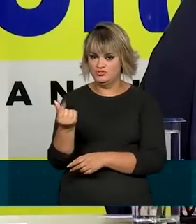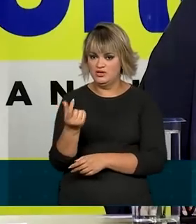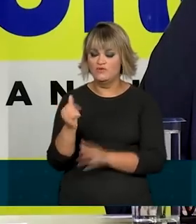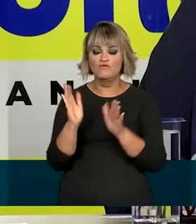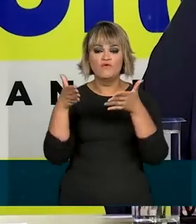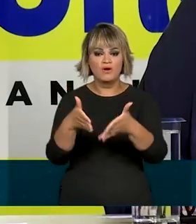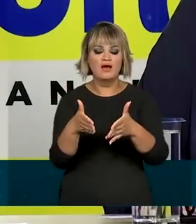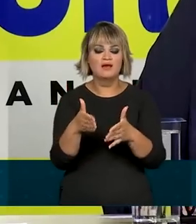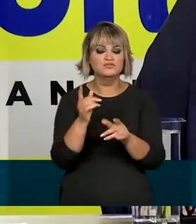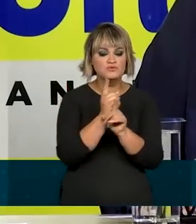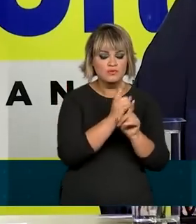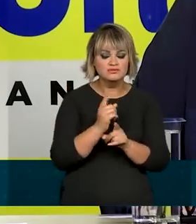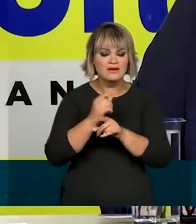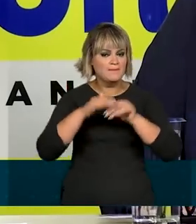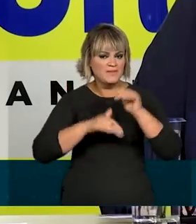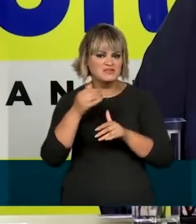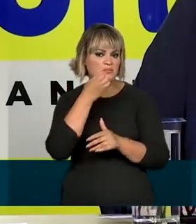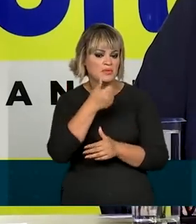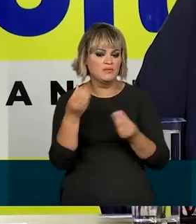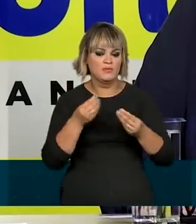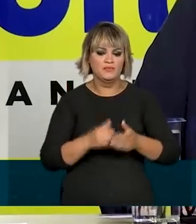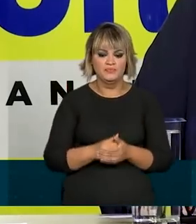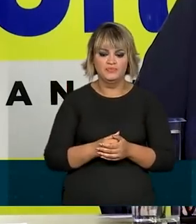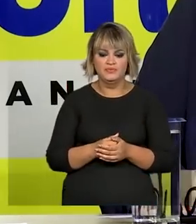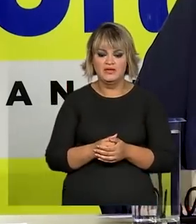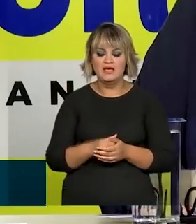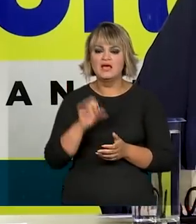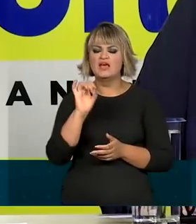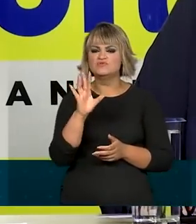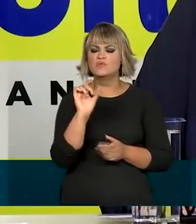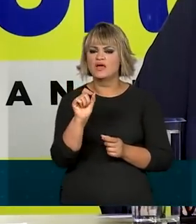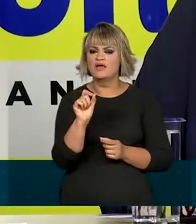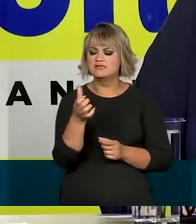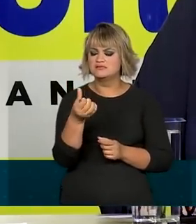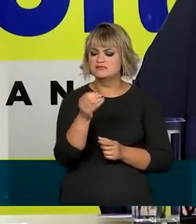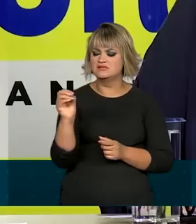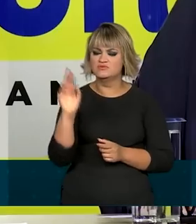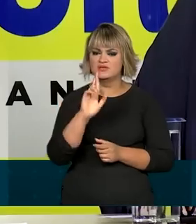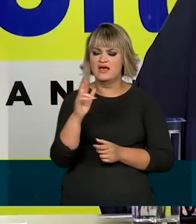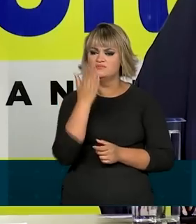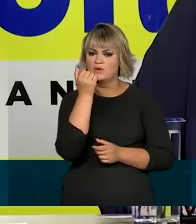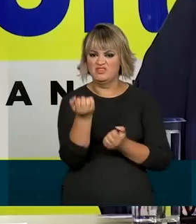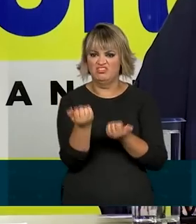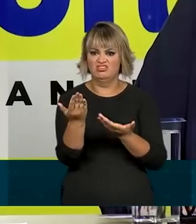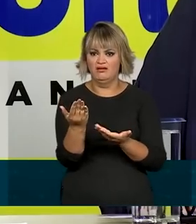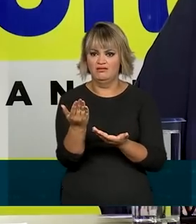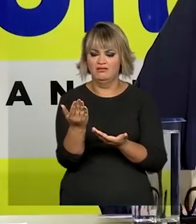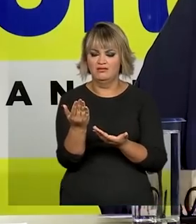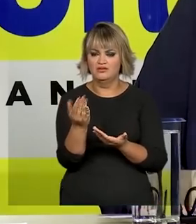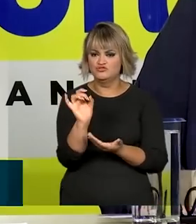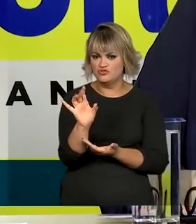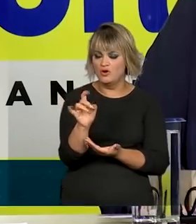na verificação de sua efetividade. Não é só o alimento, os 600 reais, para garantir minimamente a sobrevivência das